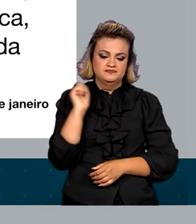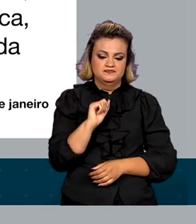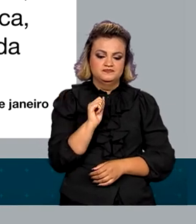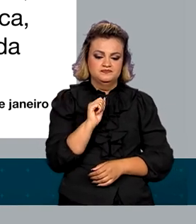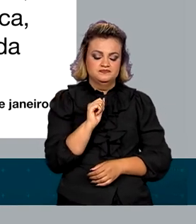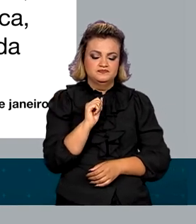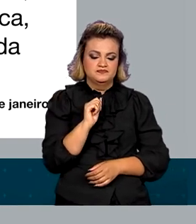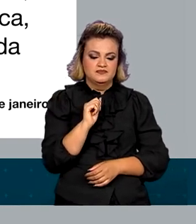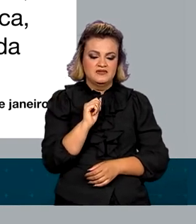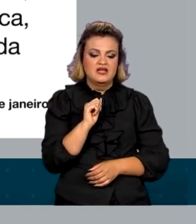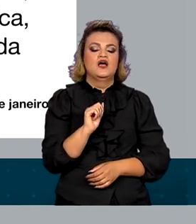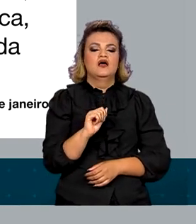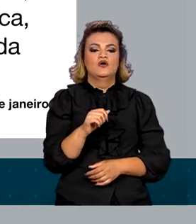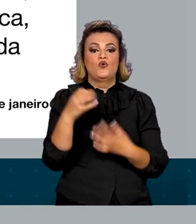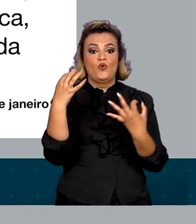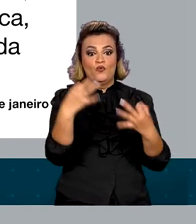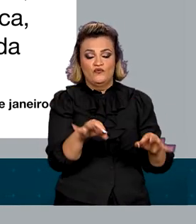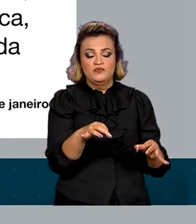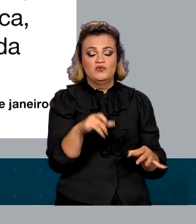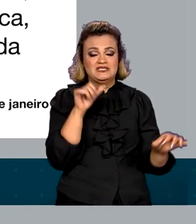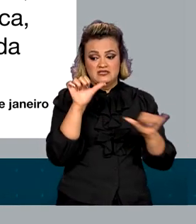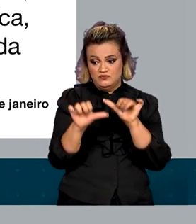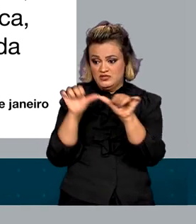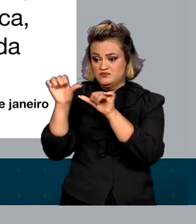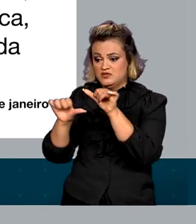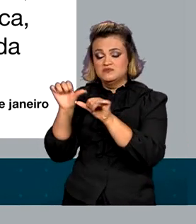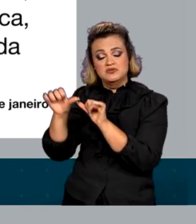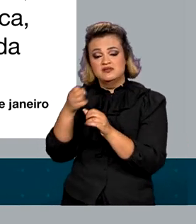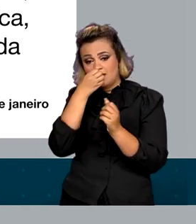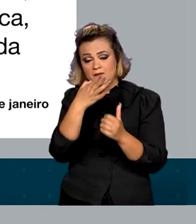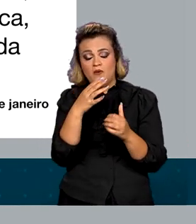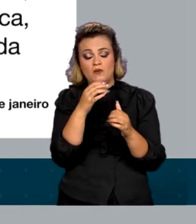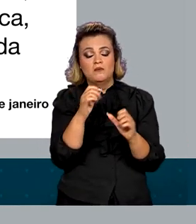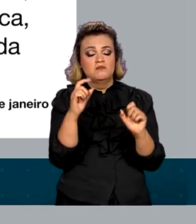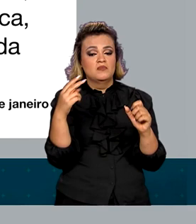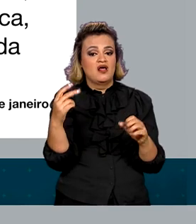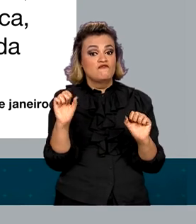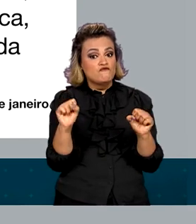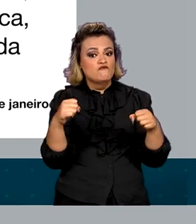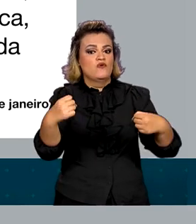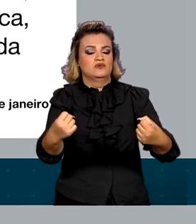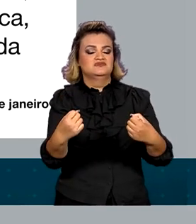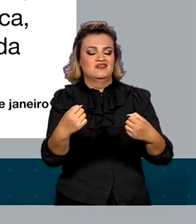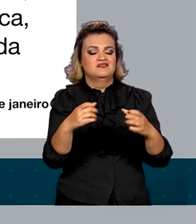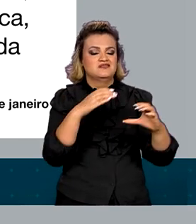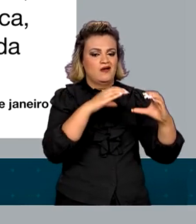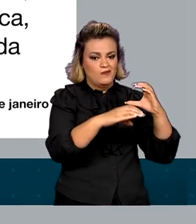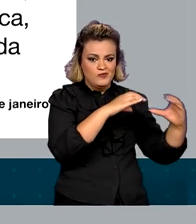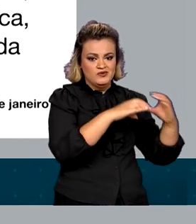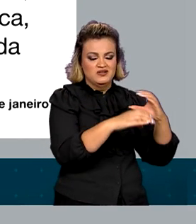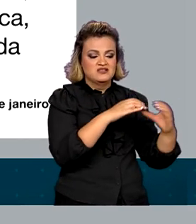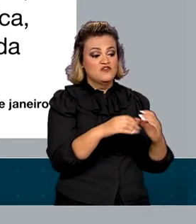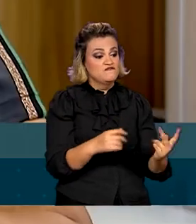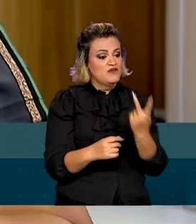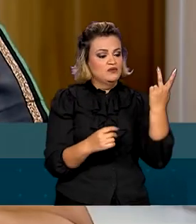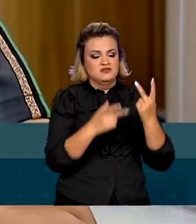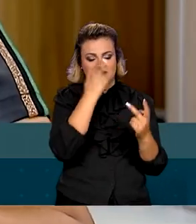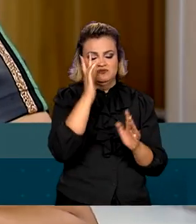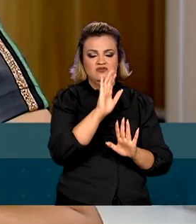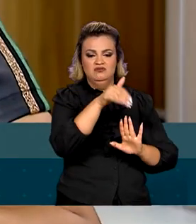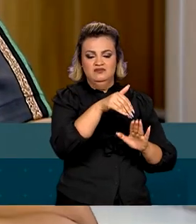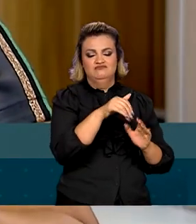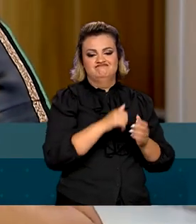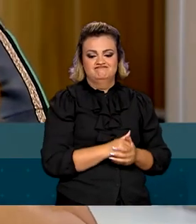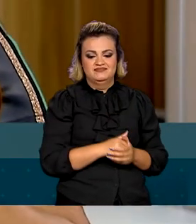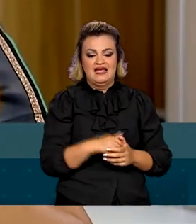Paulo Pimenta, afirmou que as mudanças devem fortalecer a comunicação pública e valorizar os empregados. Cariane